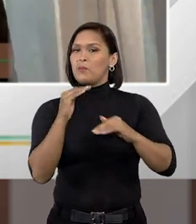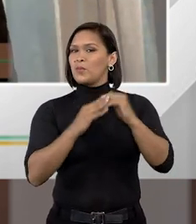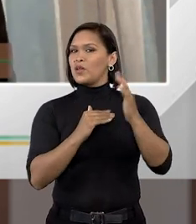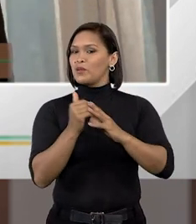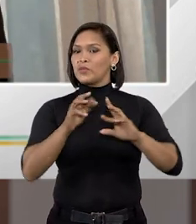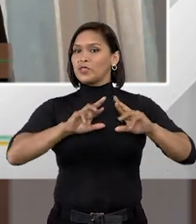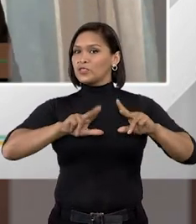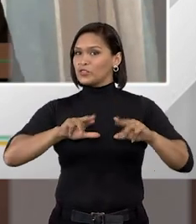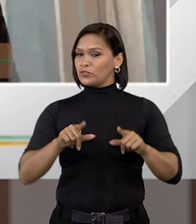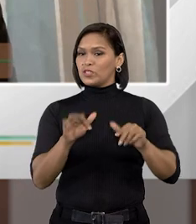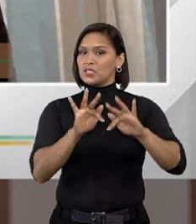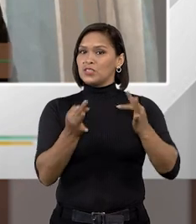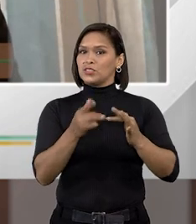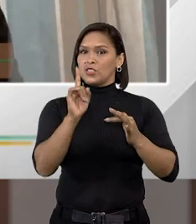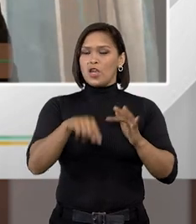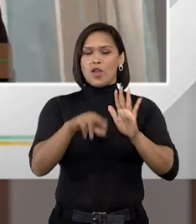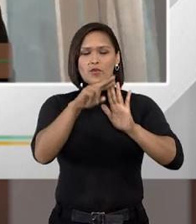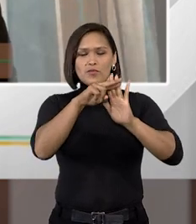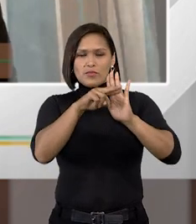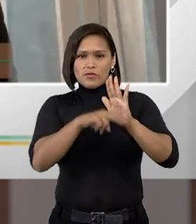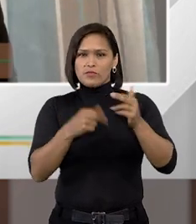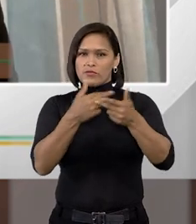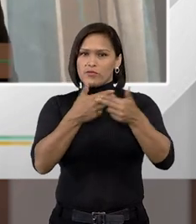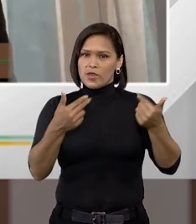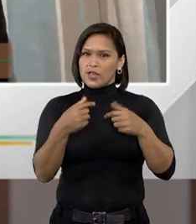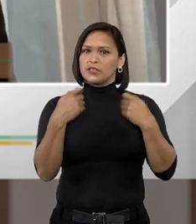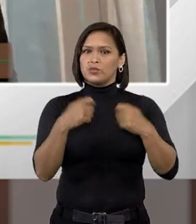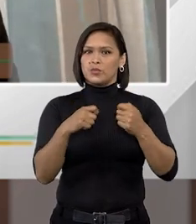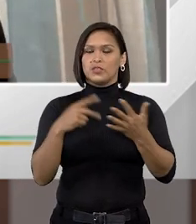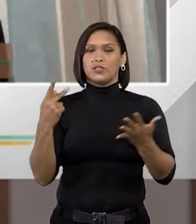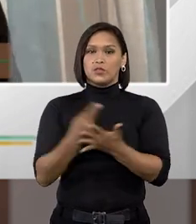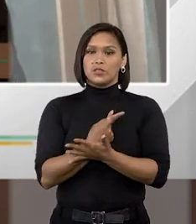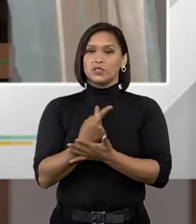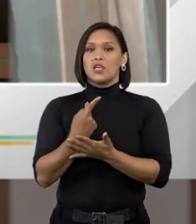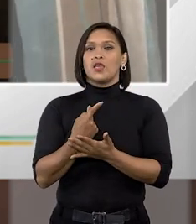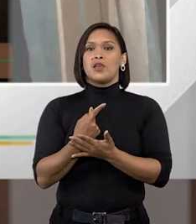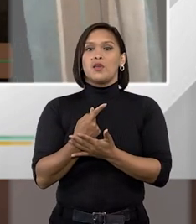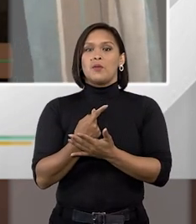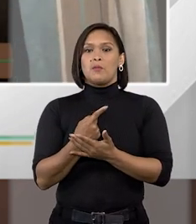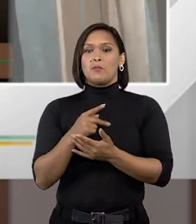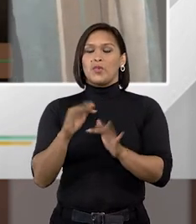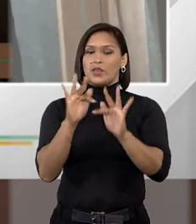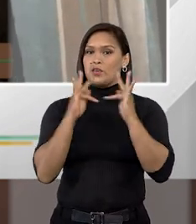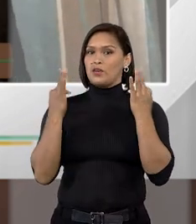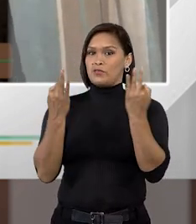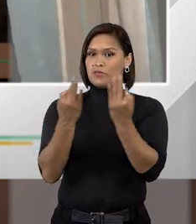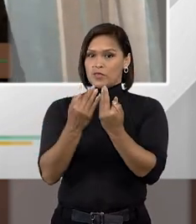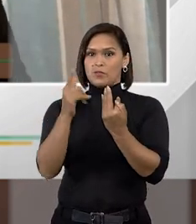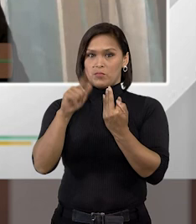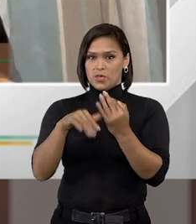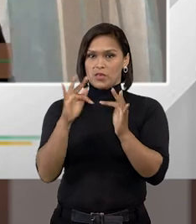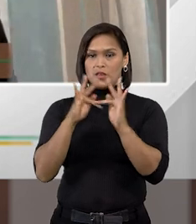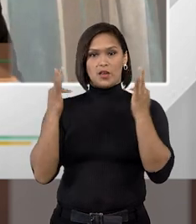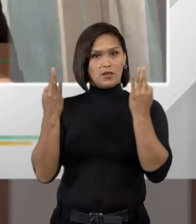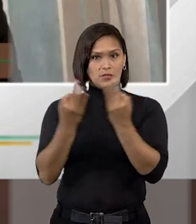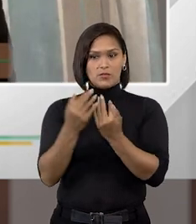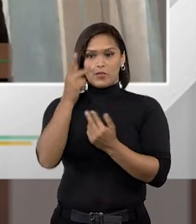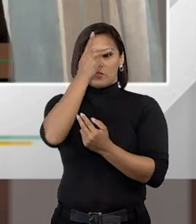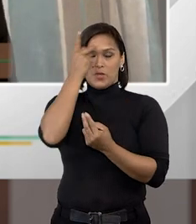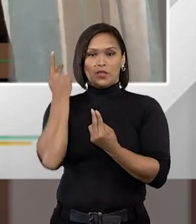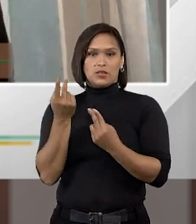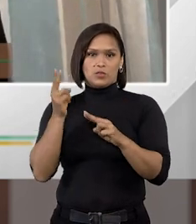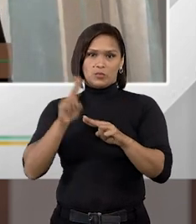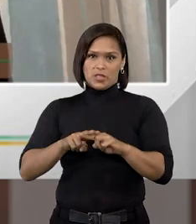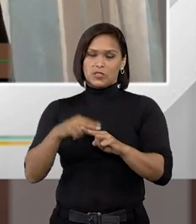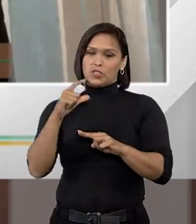não é tão simples assim. Uma série de requisitos devem ser cumpridos para que os dependentes, isso é importante citar, para que os dependentes